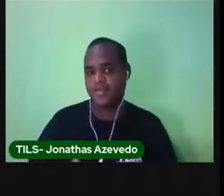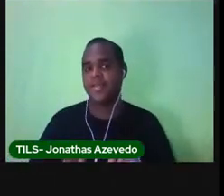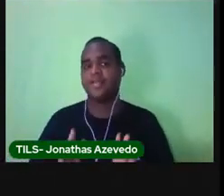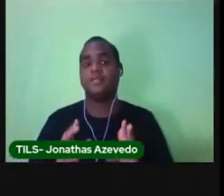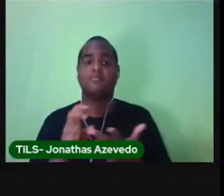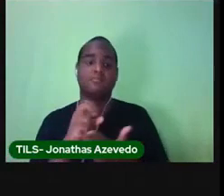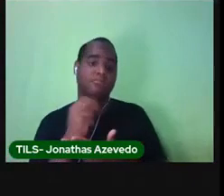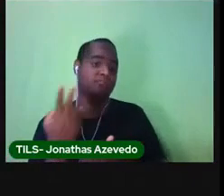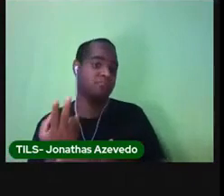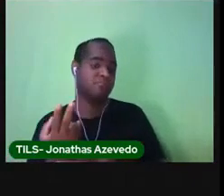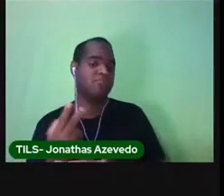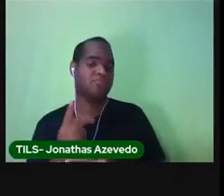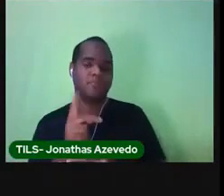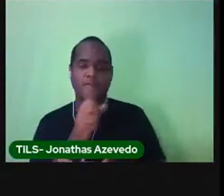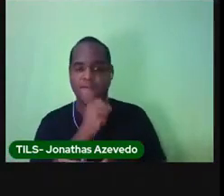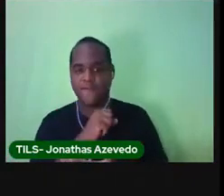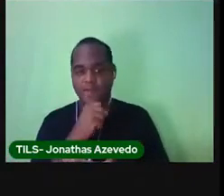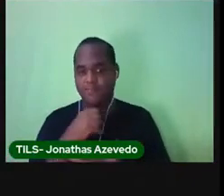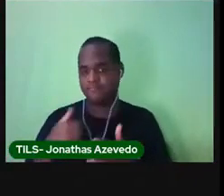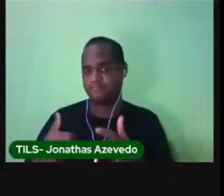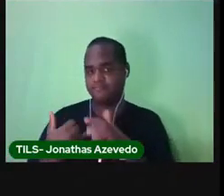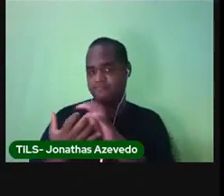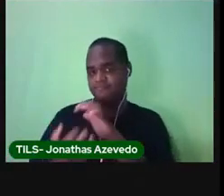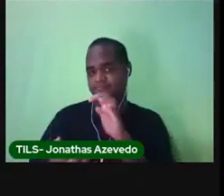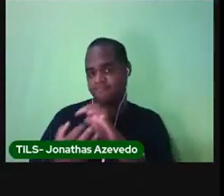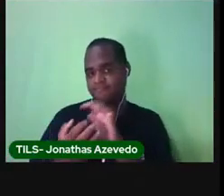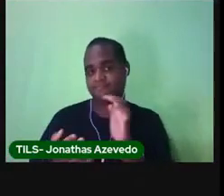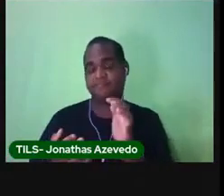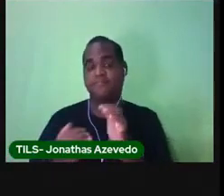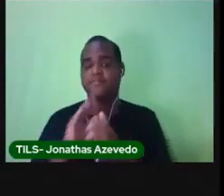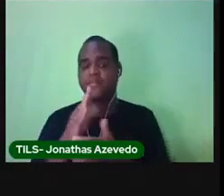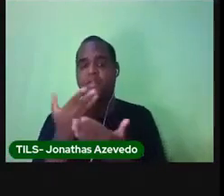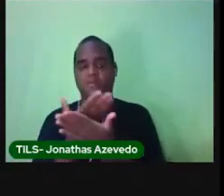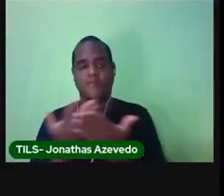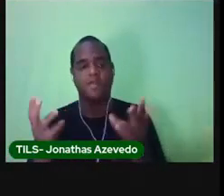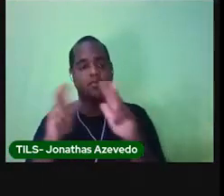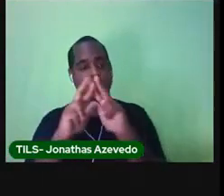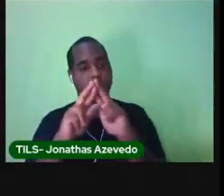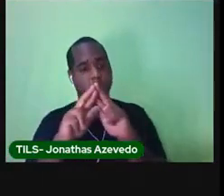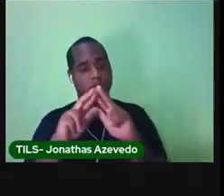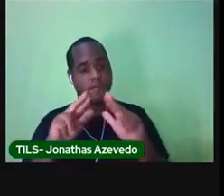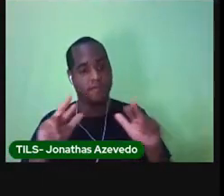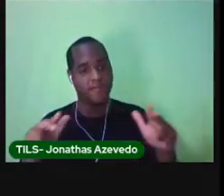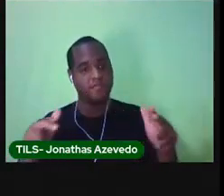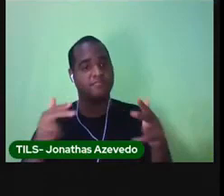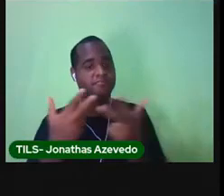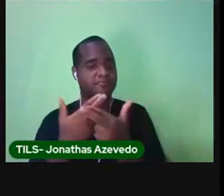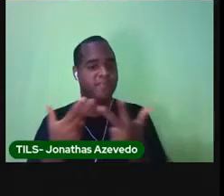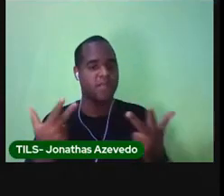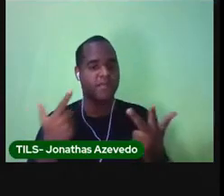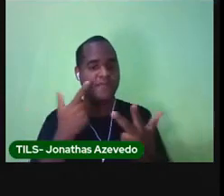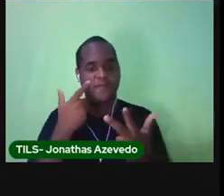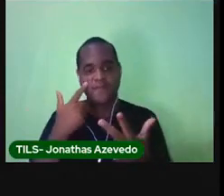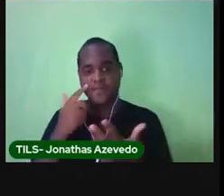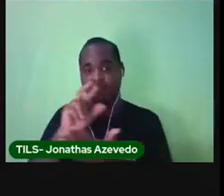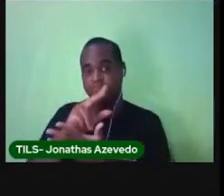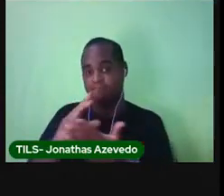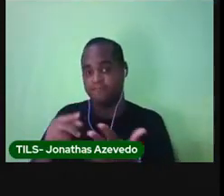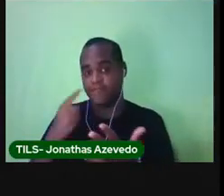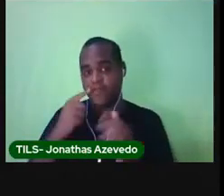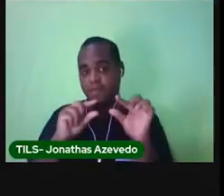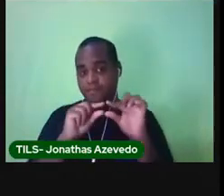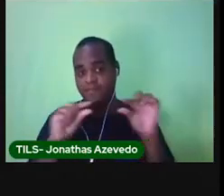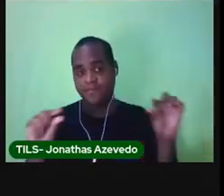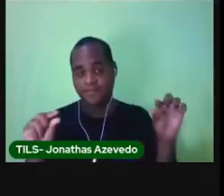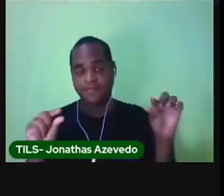quando você envelhece. E nós temos várias formas, muitos formatos de registrar uma linha do tempo.